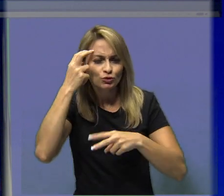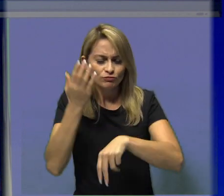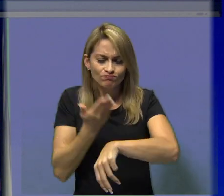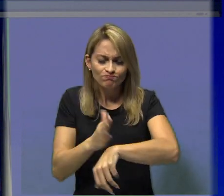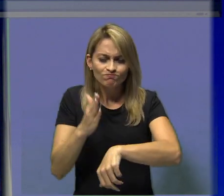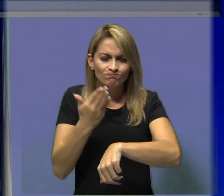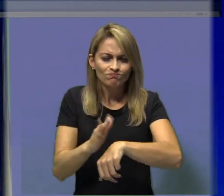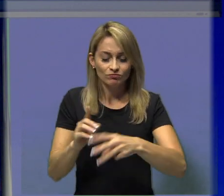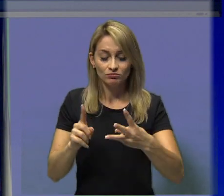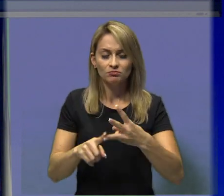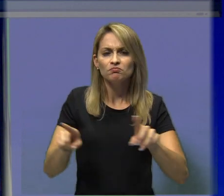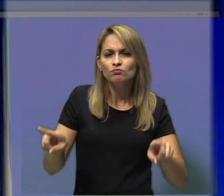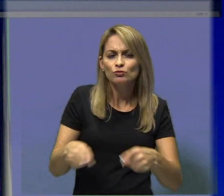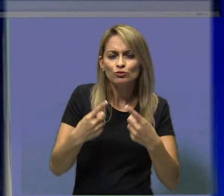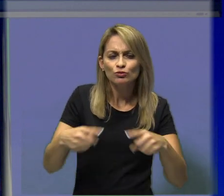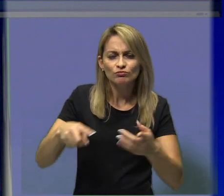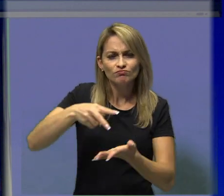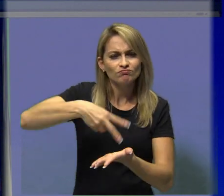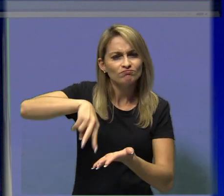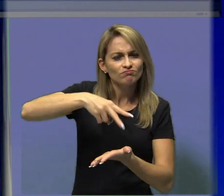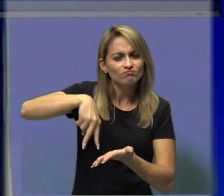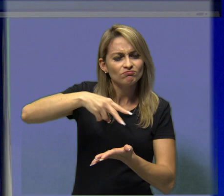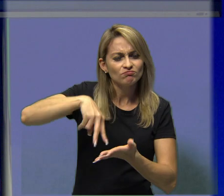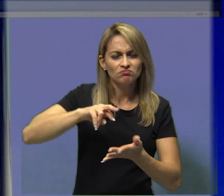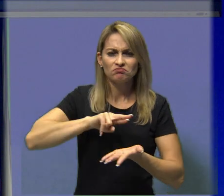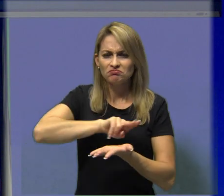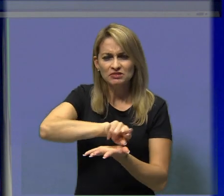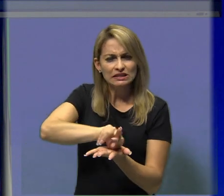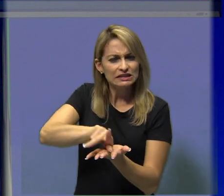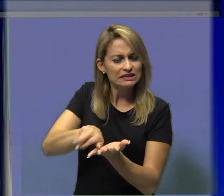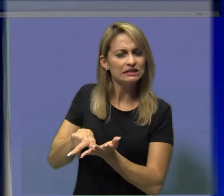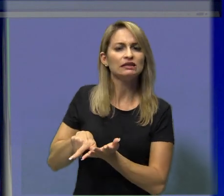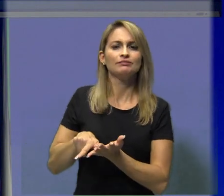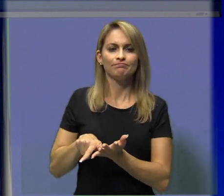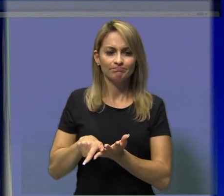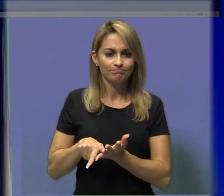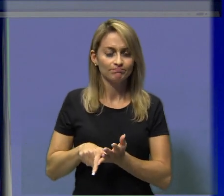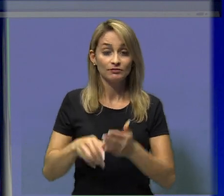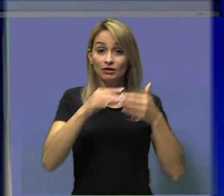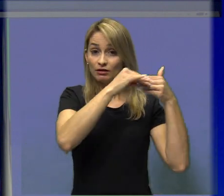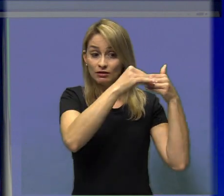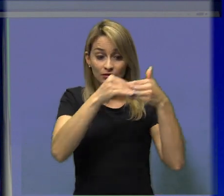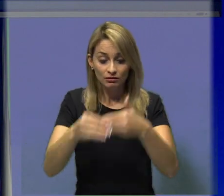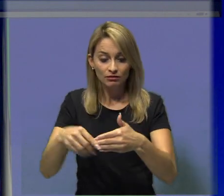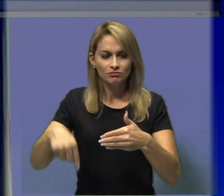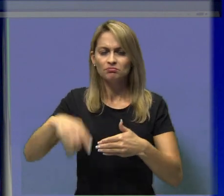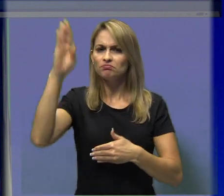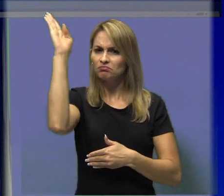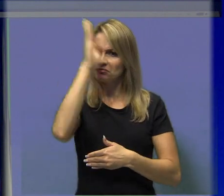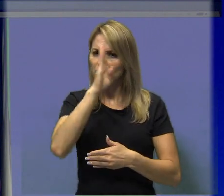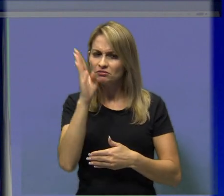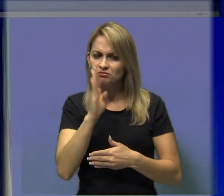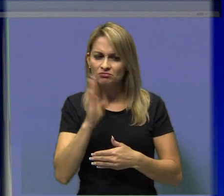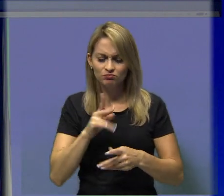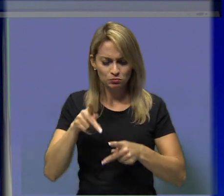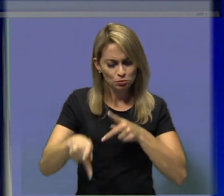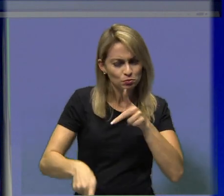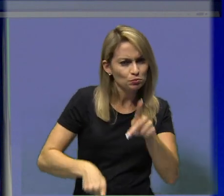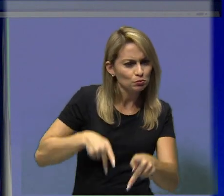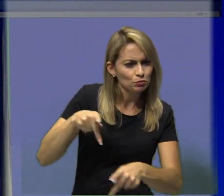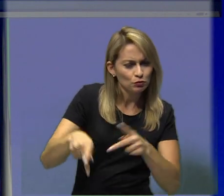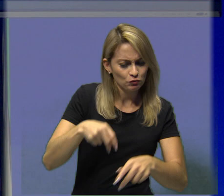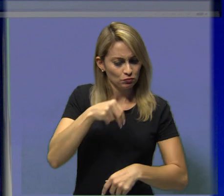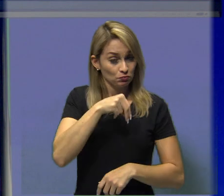Brasil, os portugueses tentam, em certa medida, colocar elementos da cultura colonizadora em cima dos